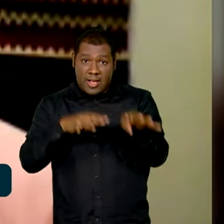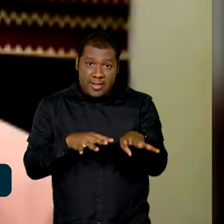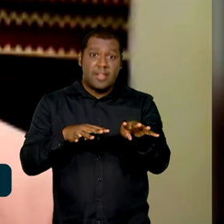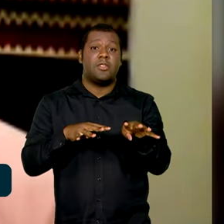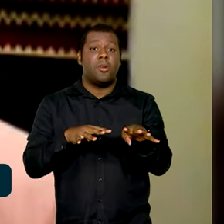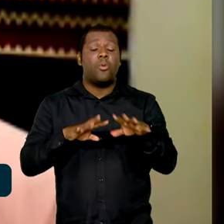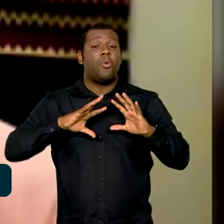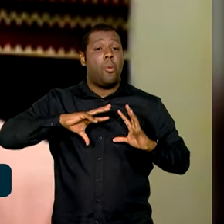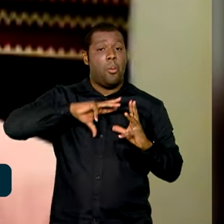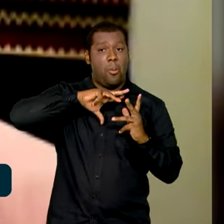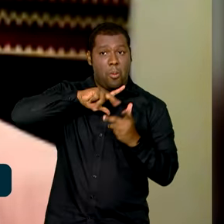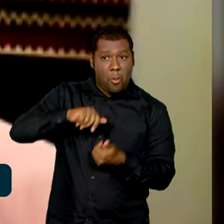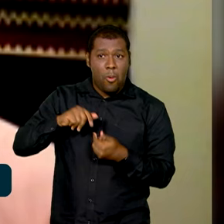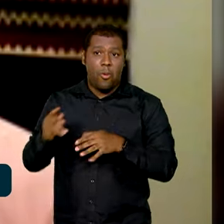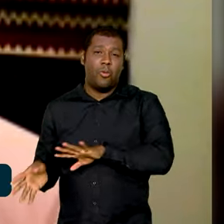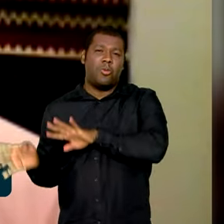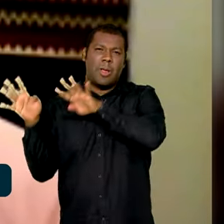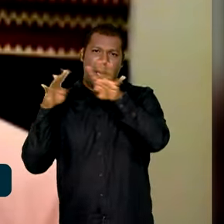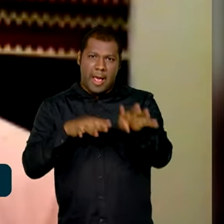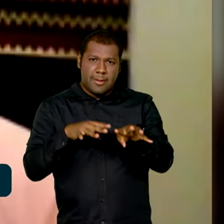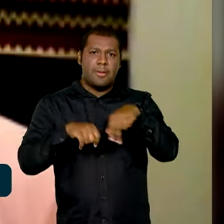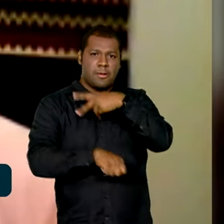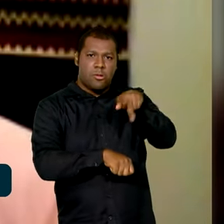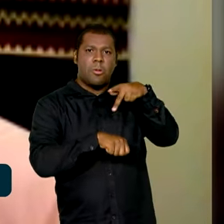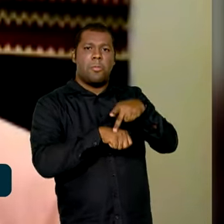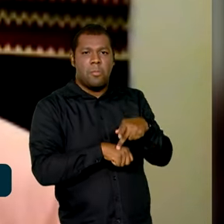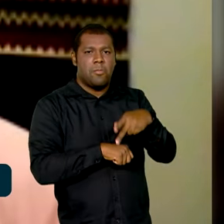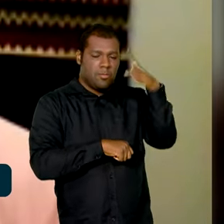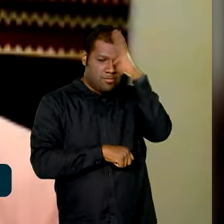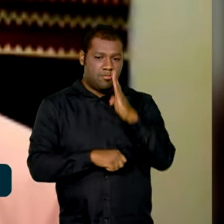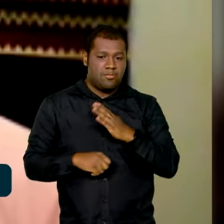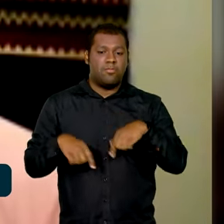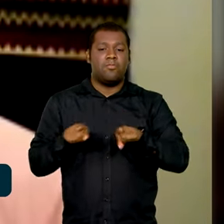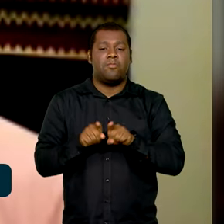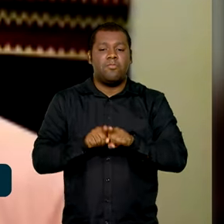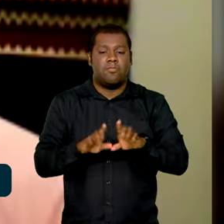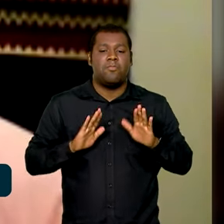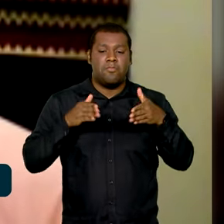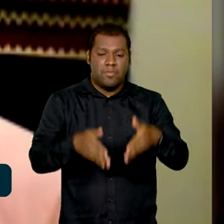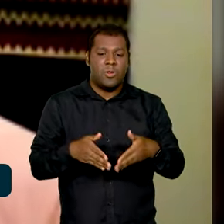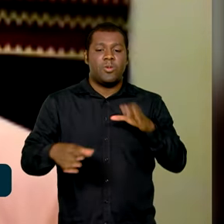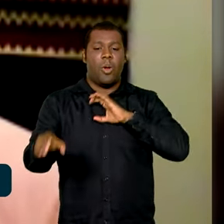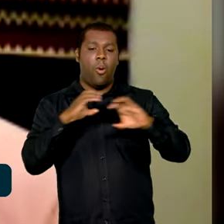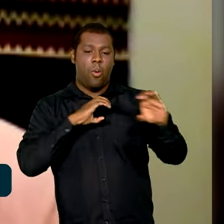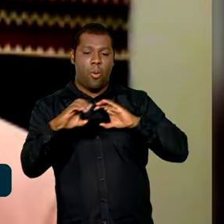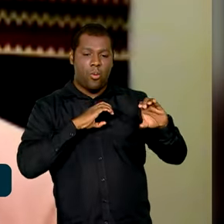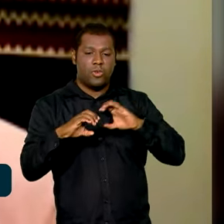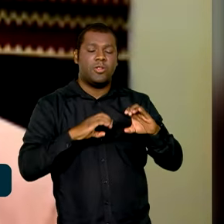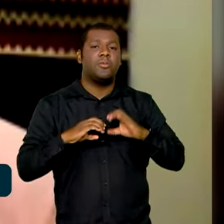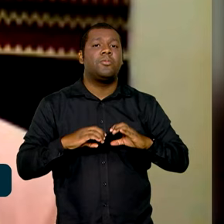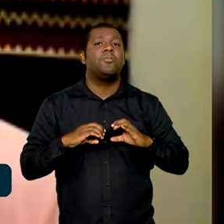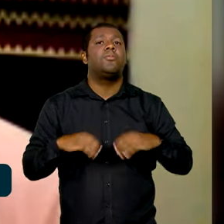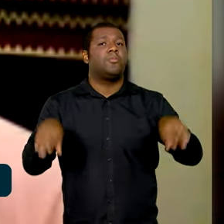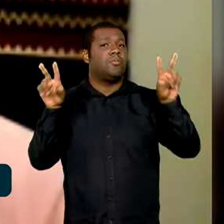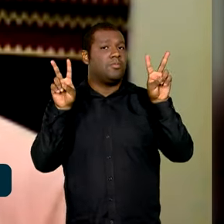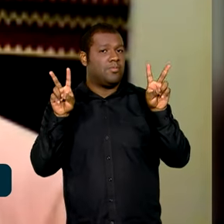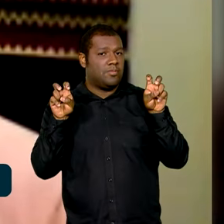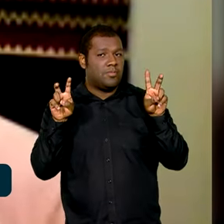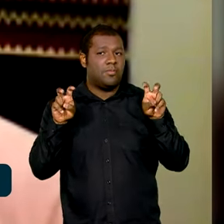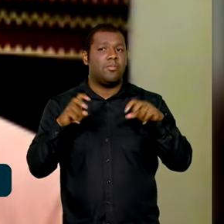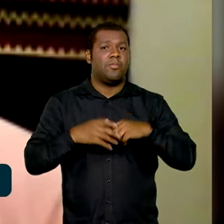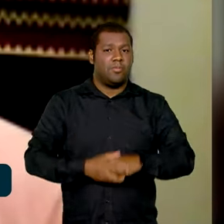portanto, mundo multipolar e participar do diálogo a respeito de